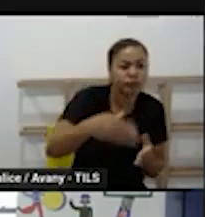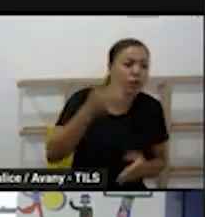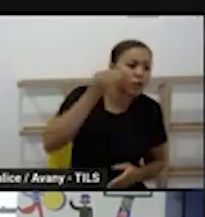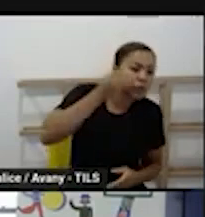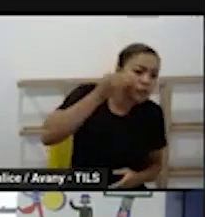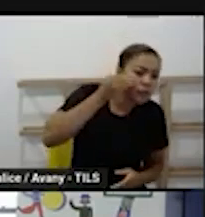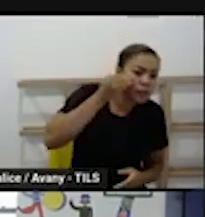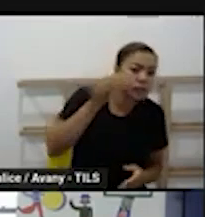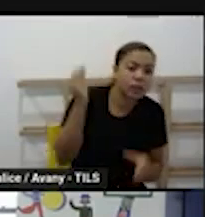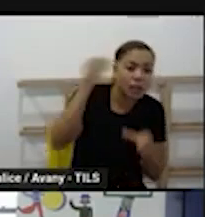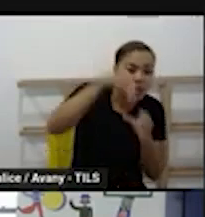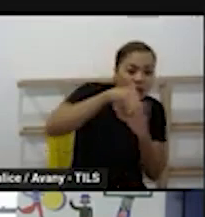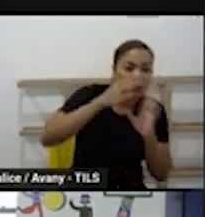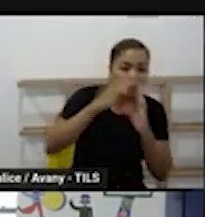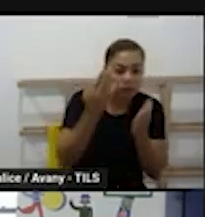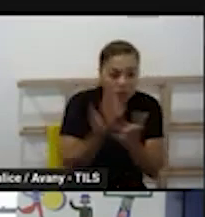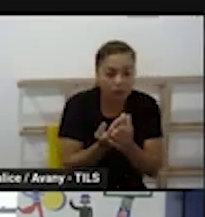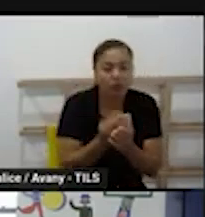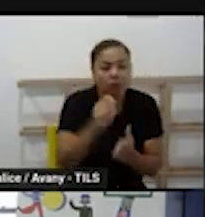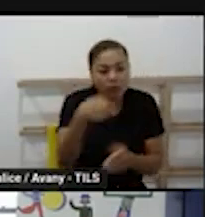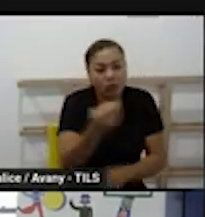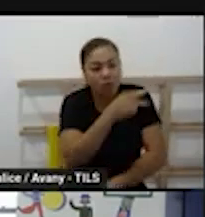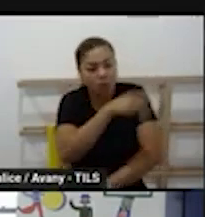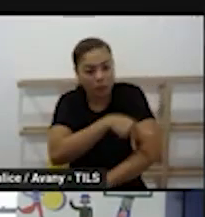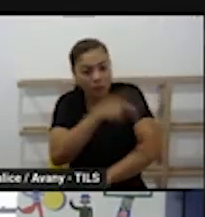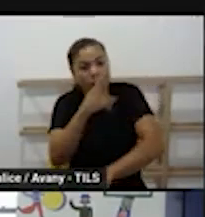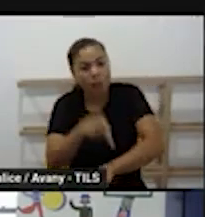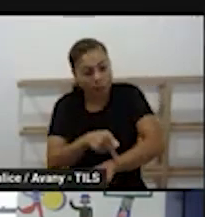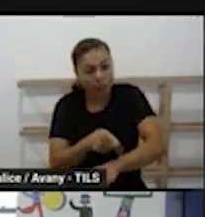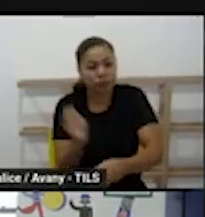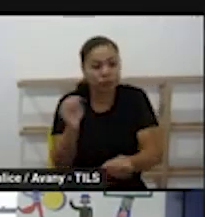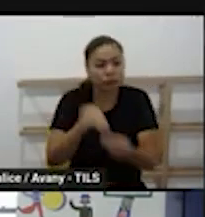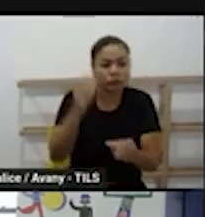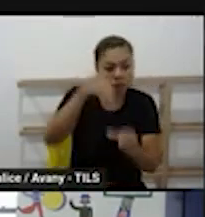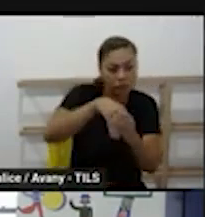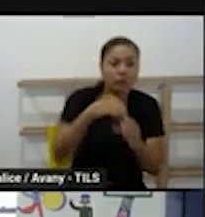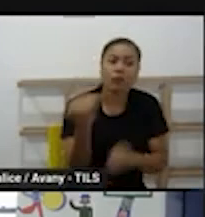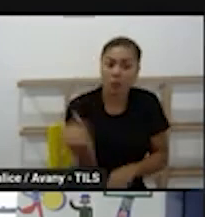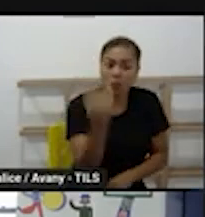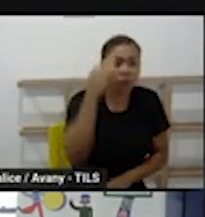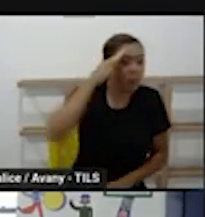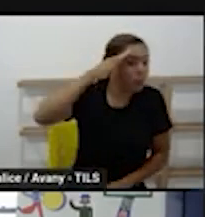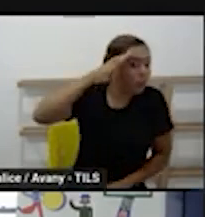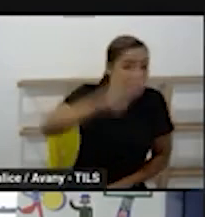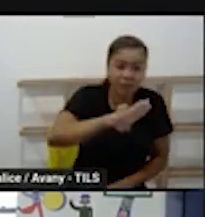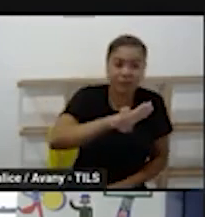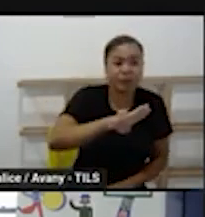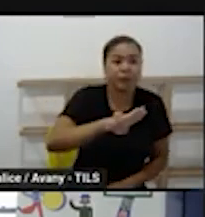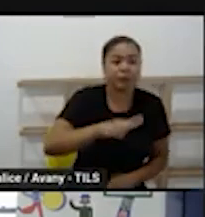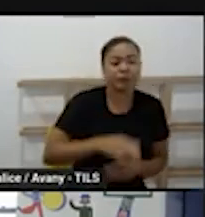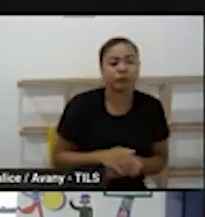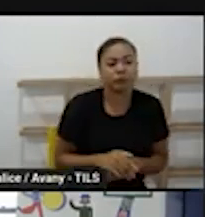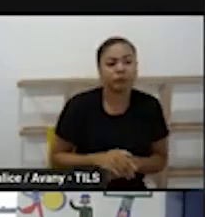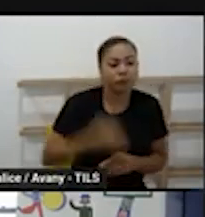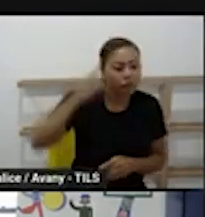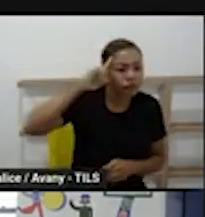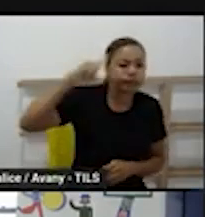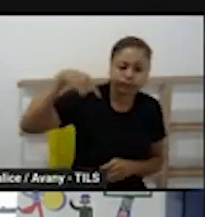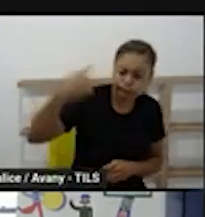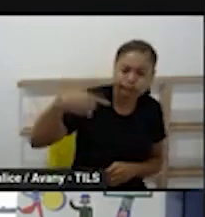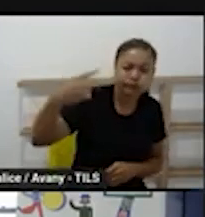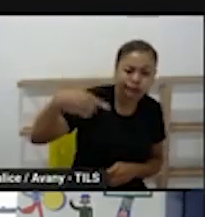sequência de ações que eu já falei então ele é espinha dorsal a rotina é a rotina que